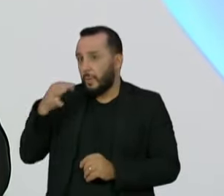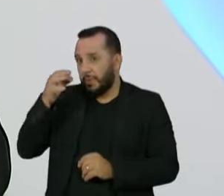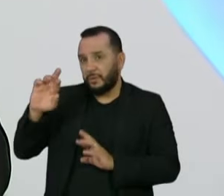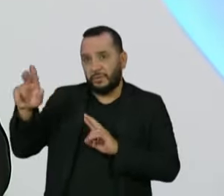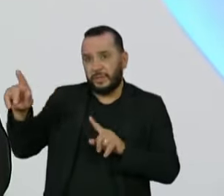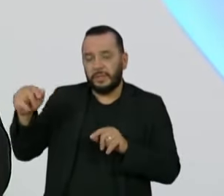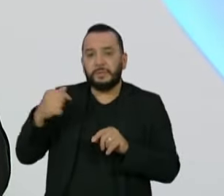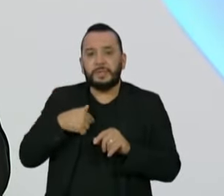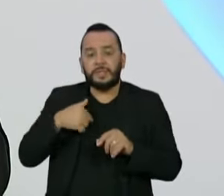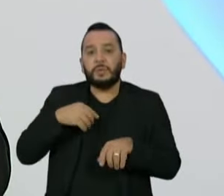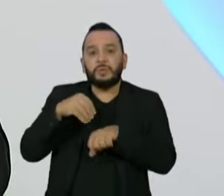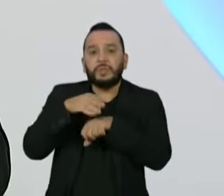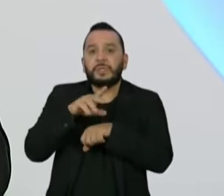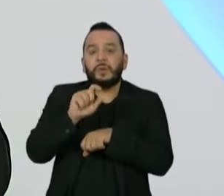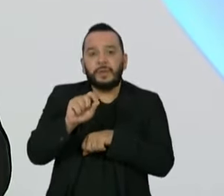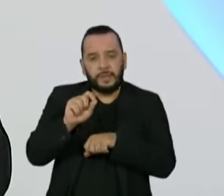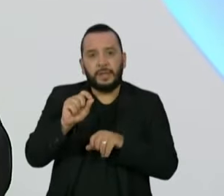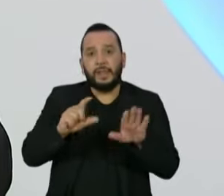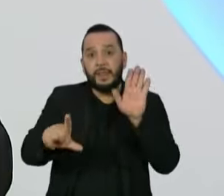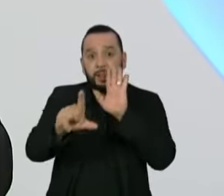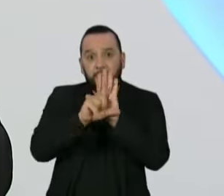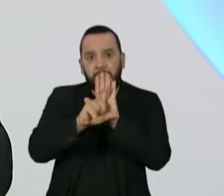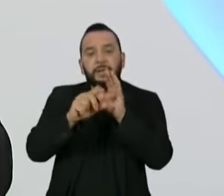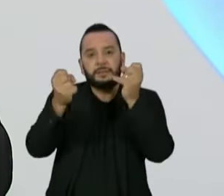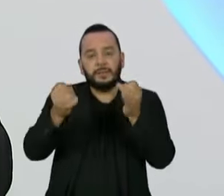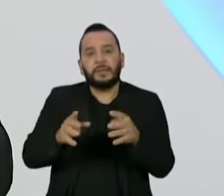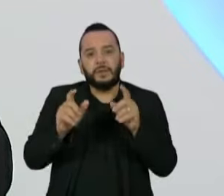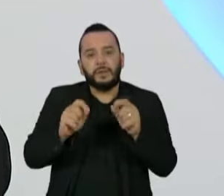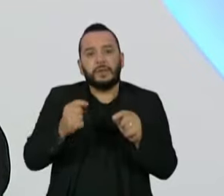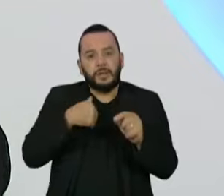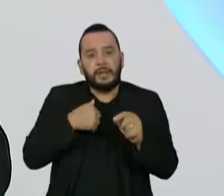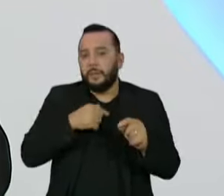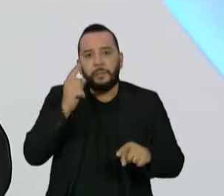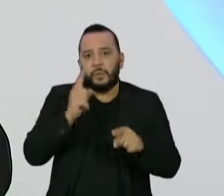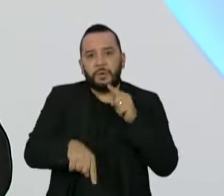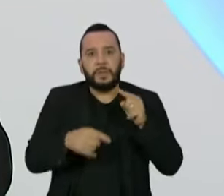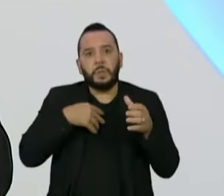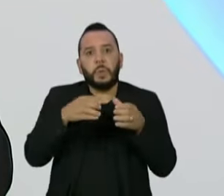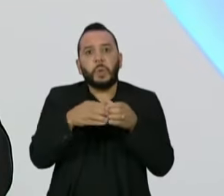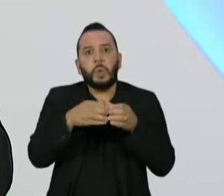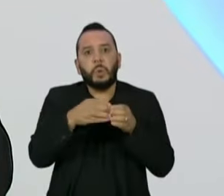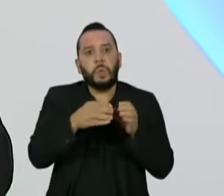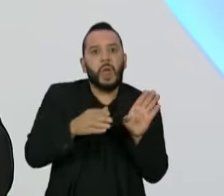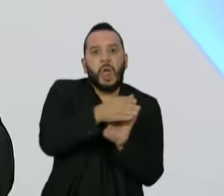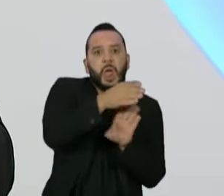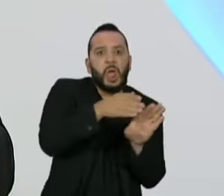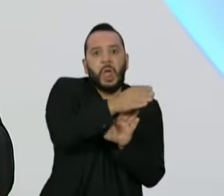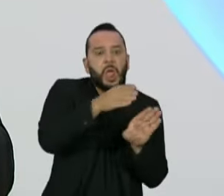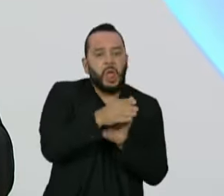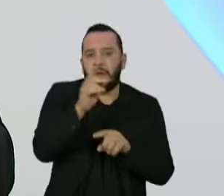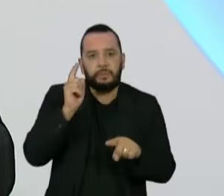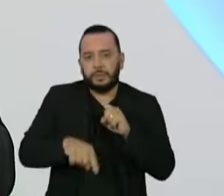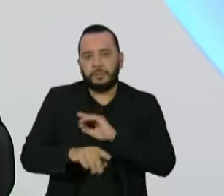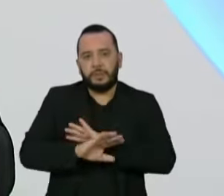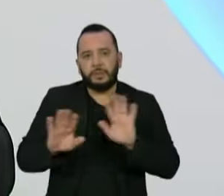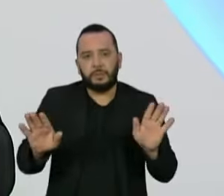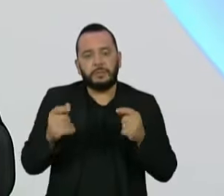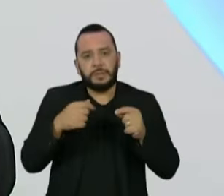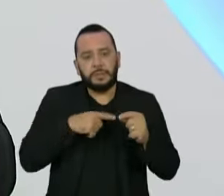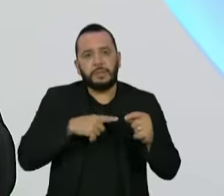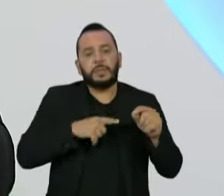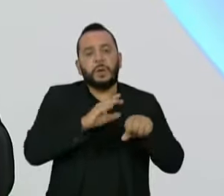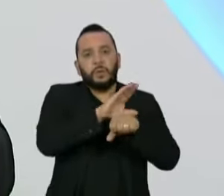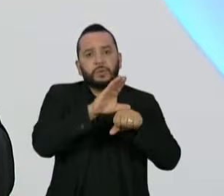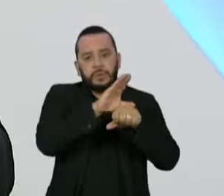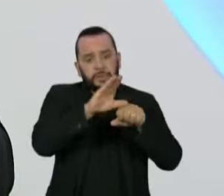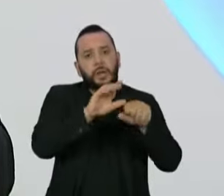sugestão de que a gente deixe mais claro na legislação que é proibido um governante ter esse tipo de aconselhamento. Você tem que fazer cumprir aquilo está na Constituição,